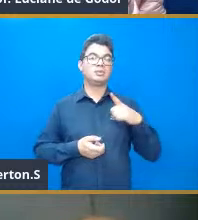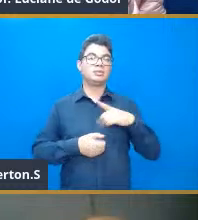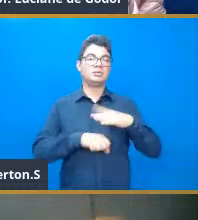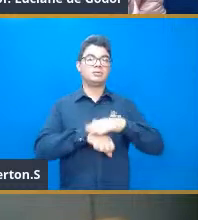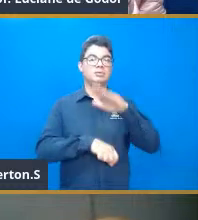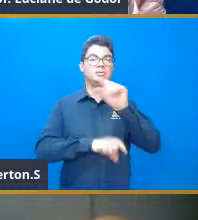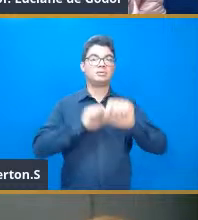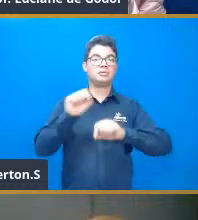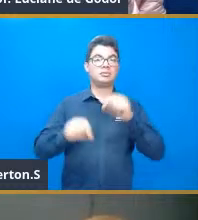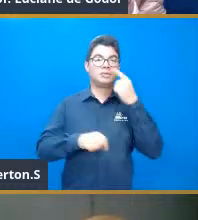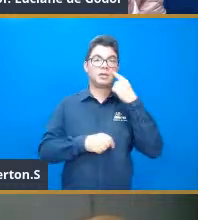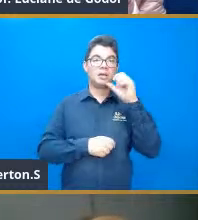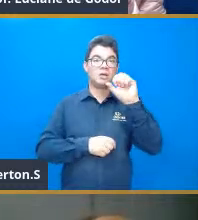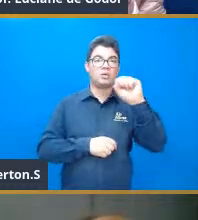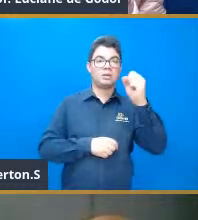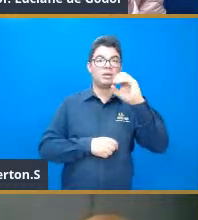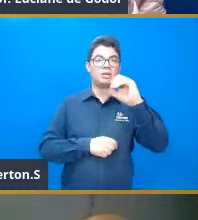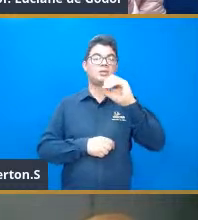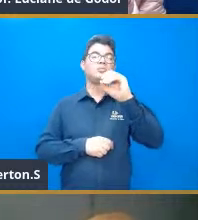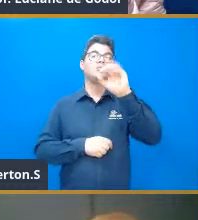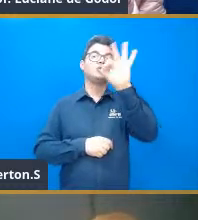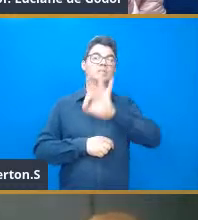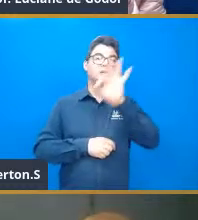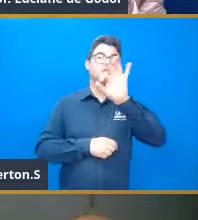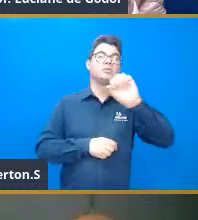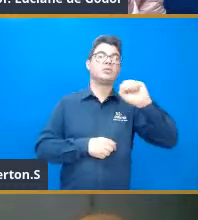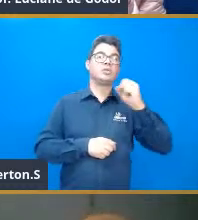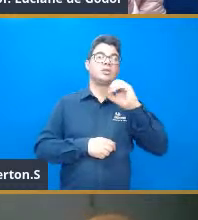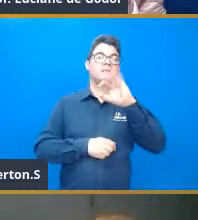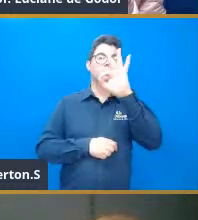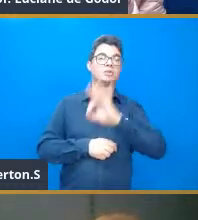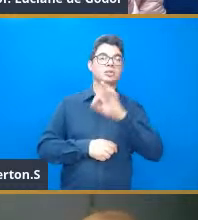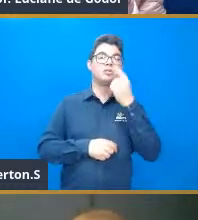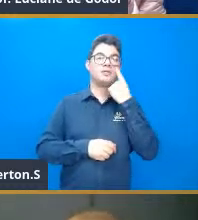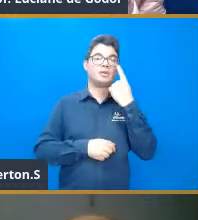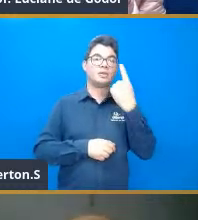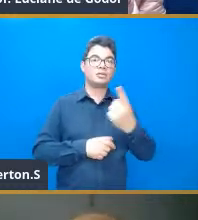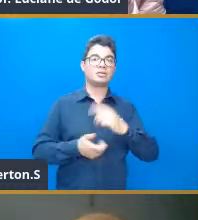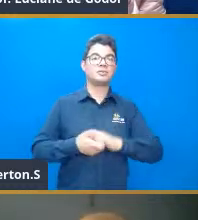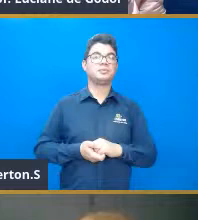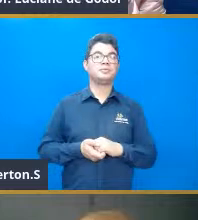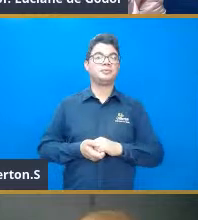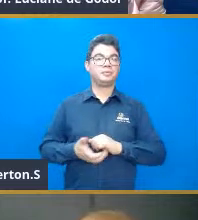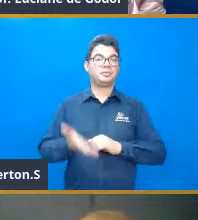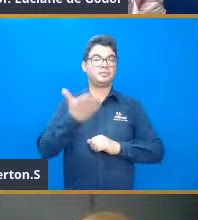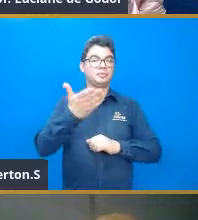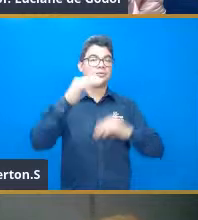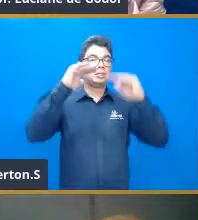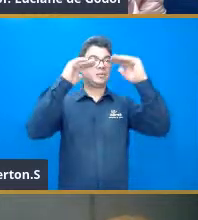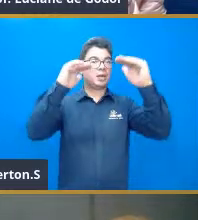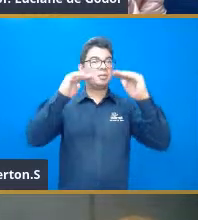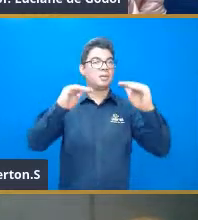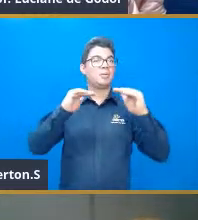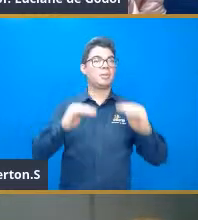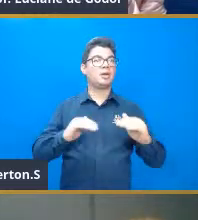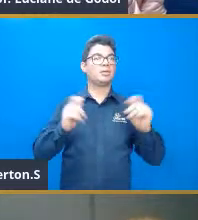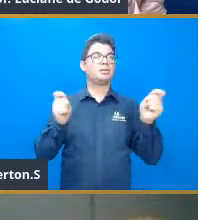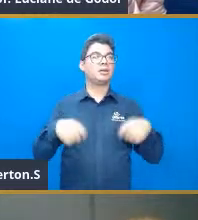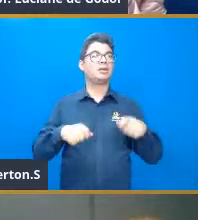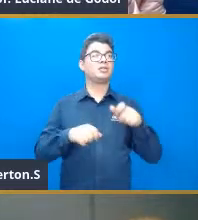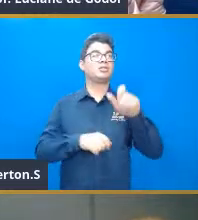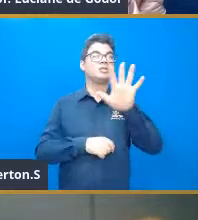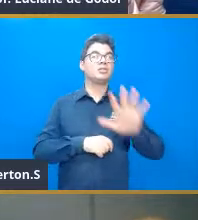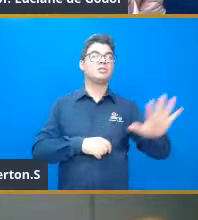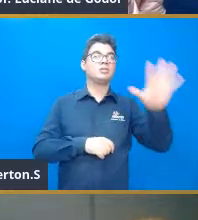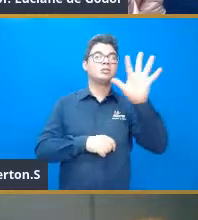ou seja, 80% de 80%, seria 0,64 ou 0,8 ao quadrado, e assim por diante. Então, de uma forma geral, a